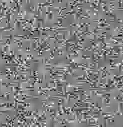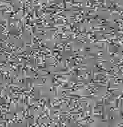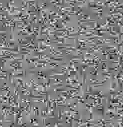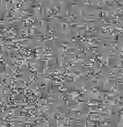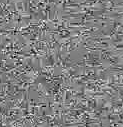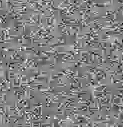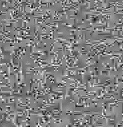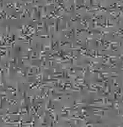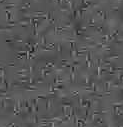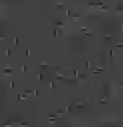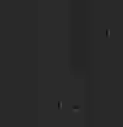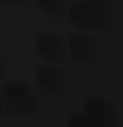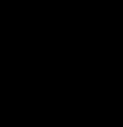decidir seu voto.